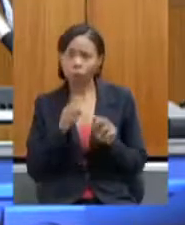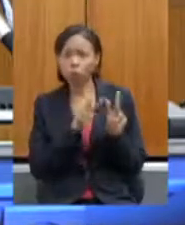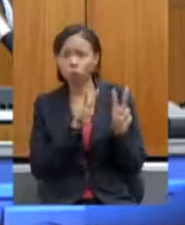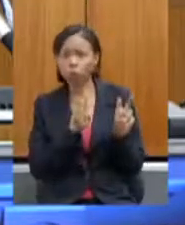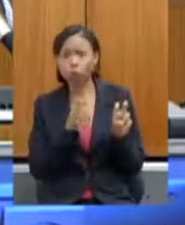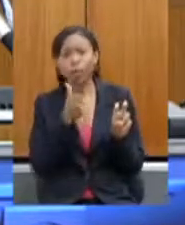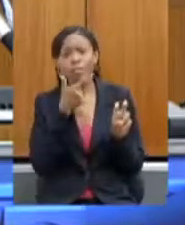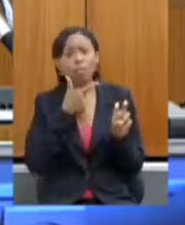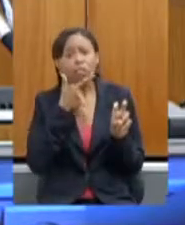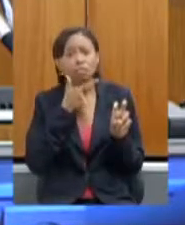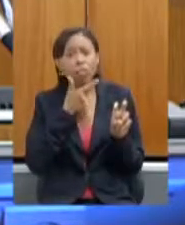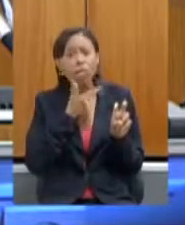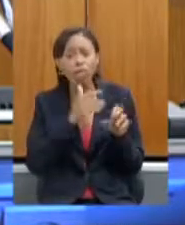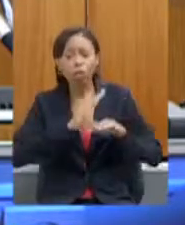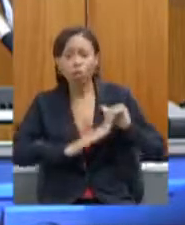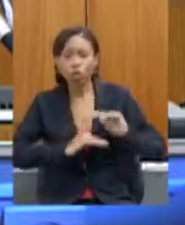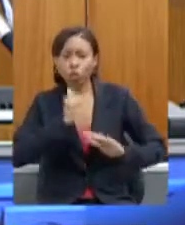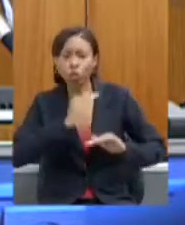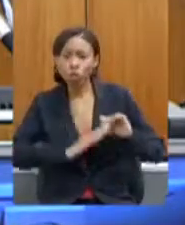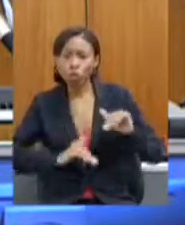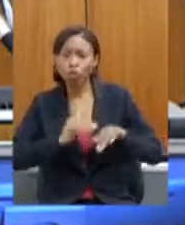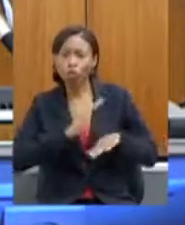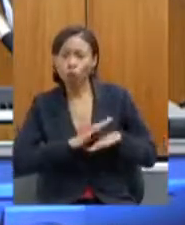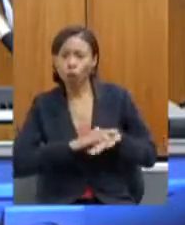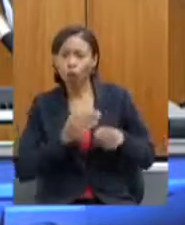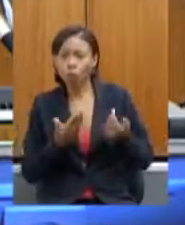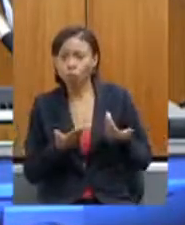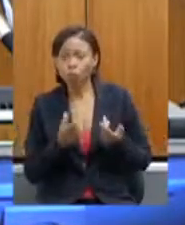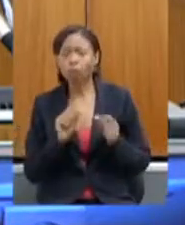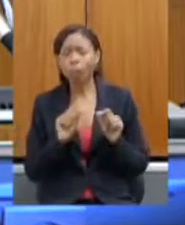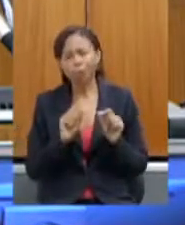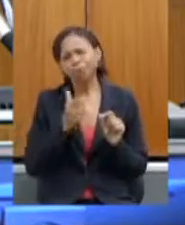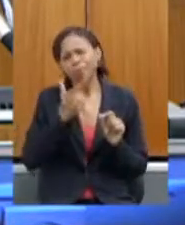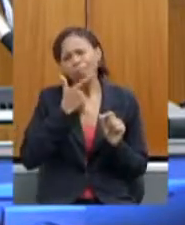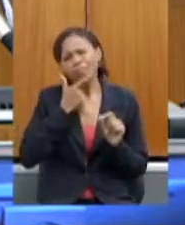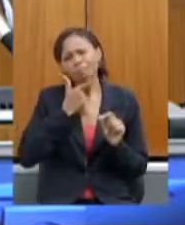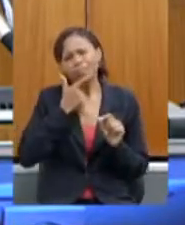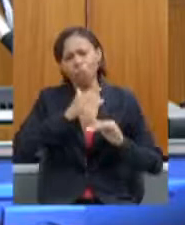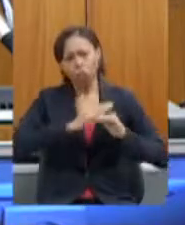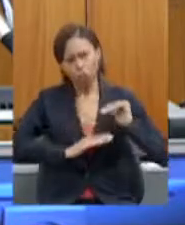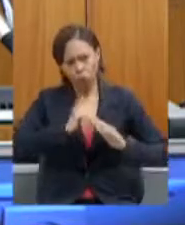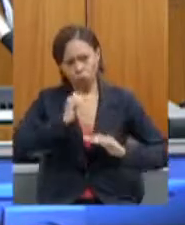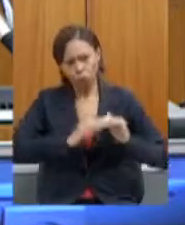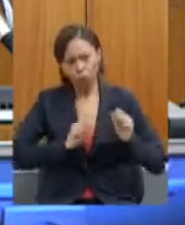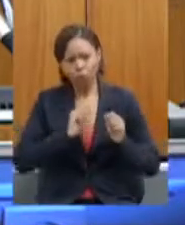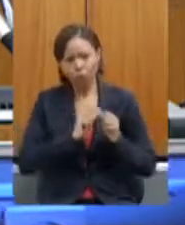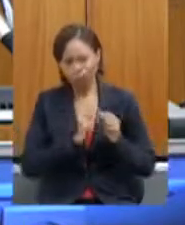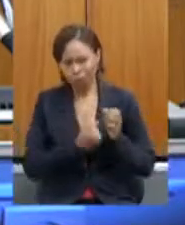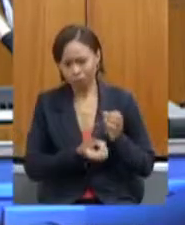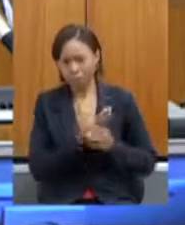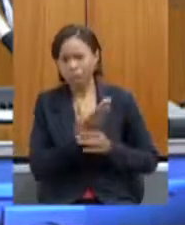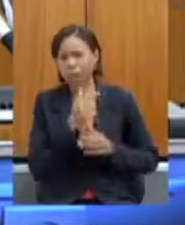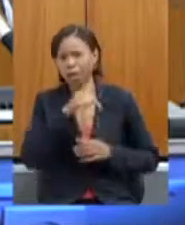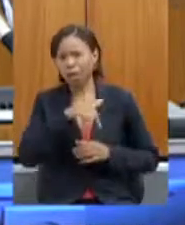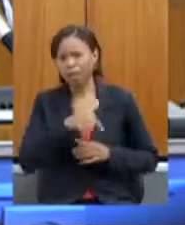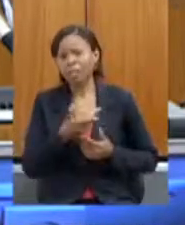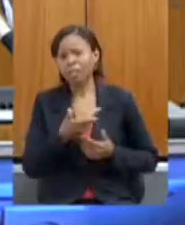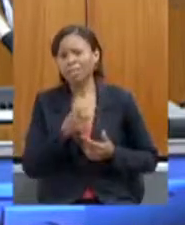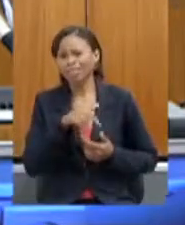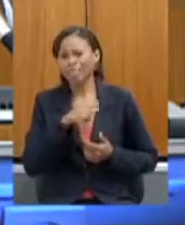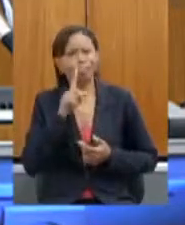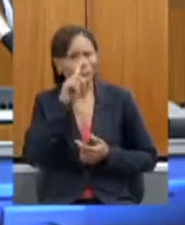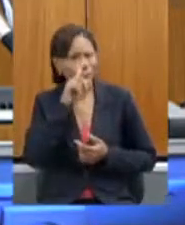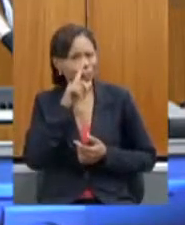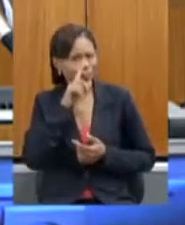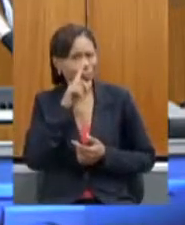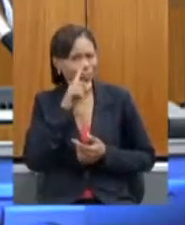precisam entender no caso dos queijos artesanais que realmente sim é um produto de risco que precisa cuidar